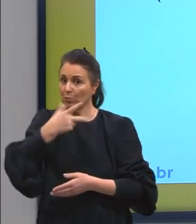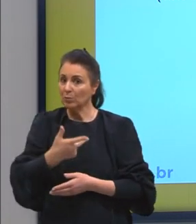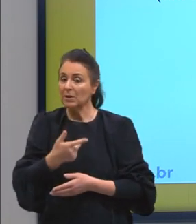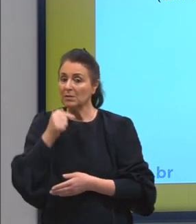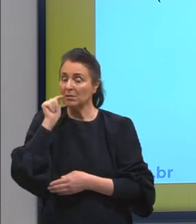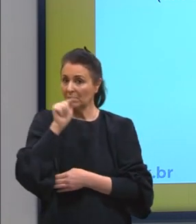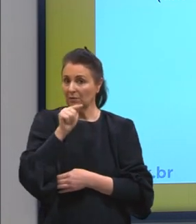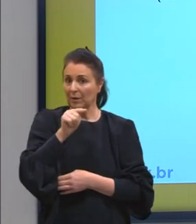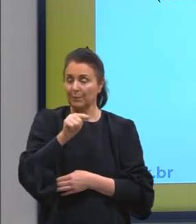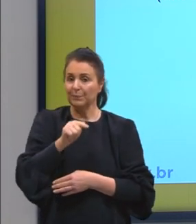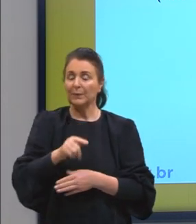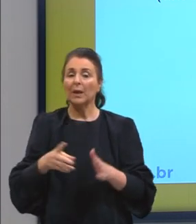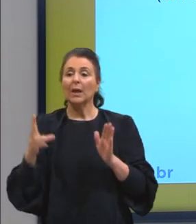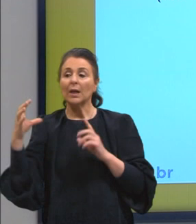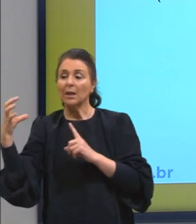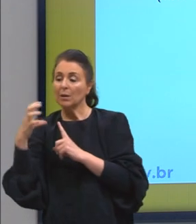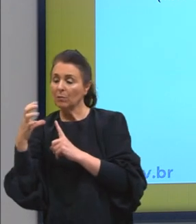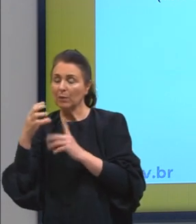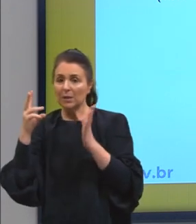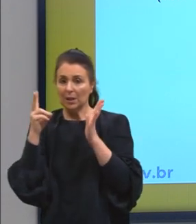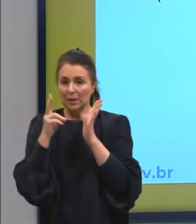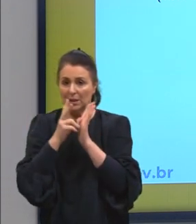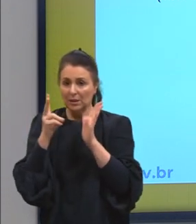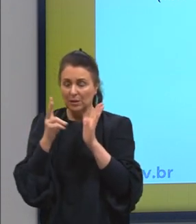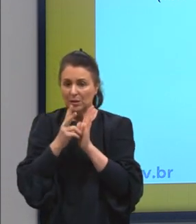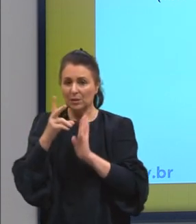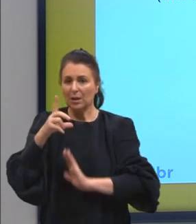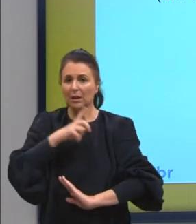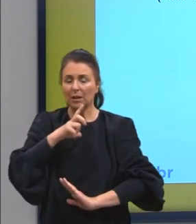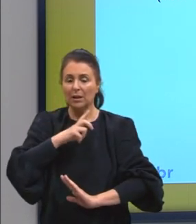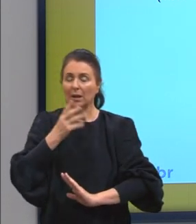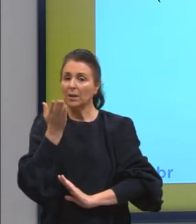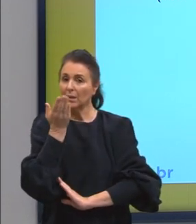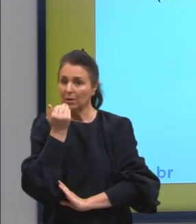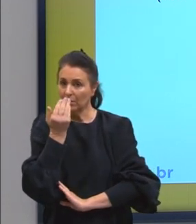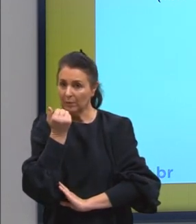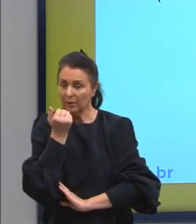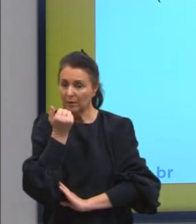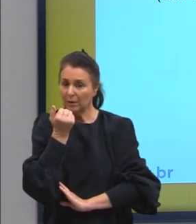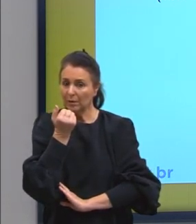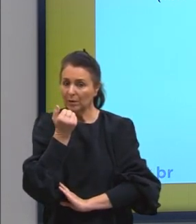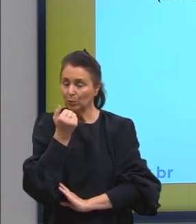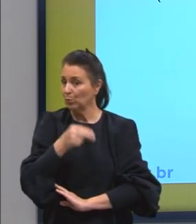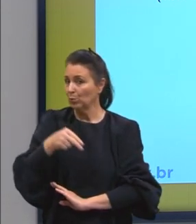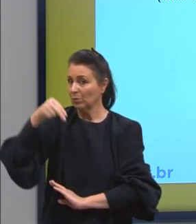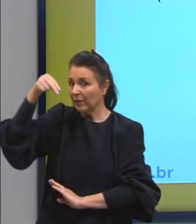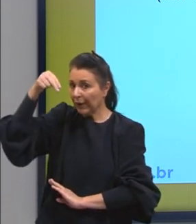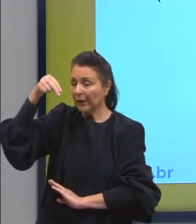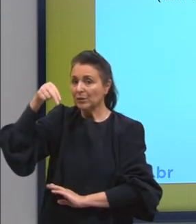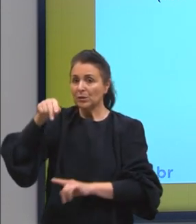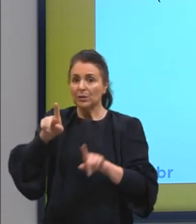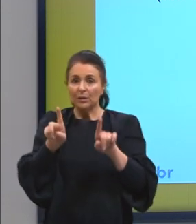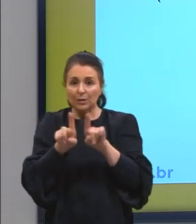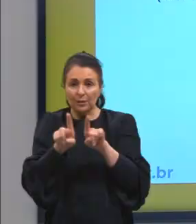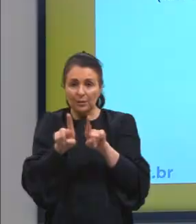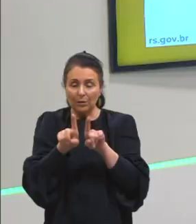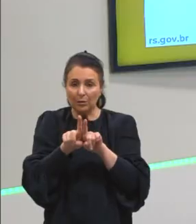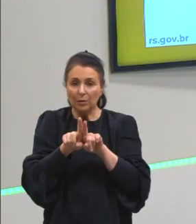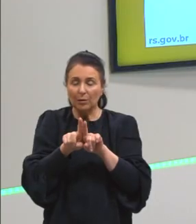indígena que nós temos em nossa culinária, não só do nordeste, mas também faz parte dessa